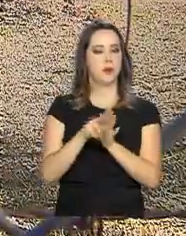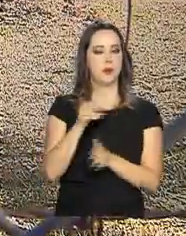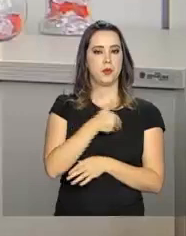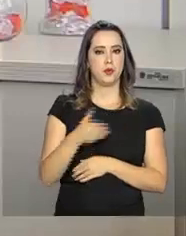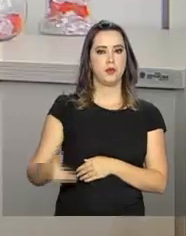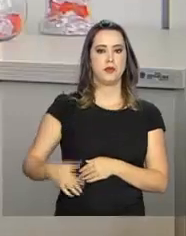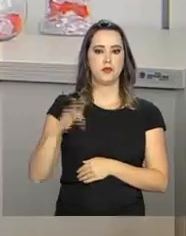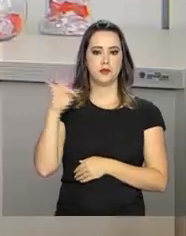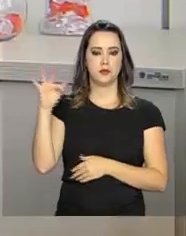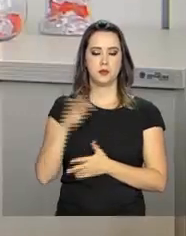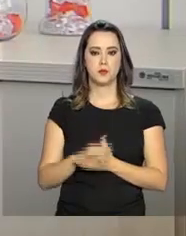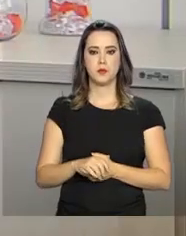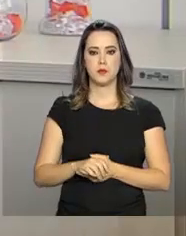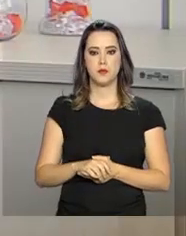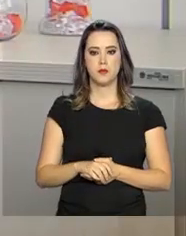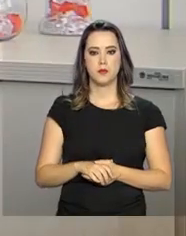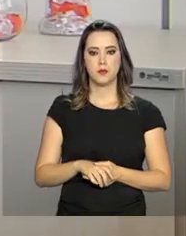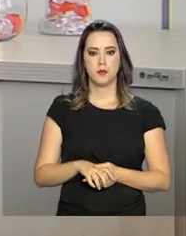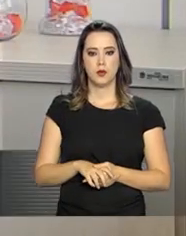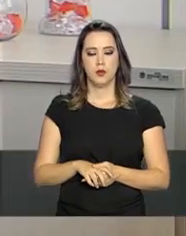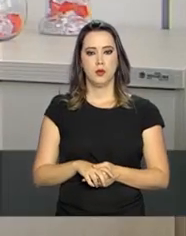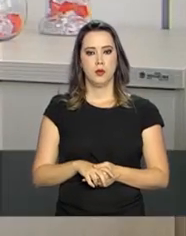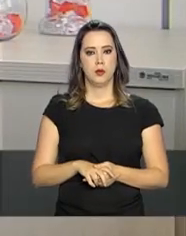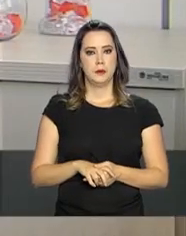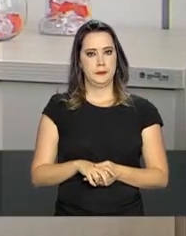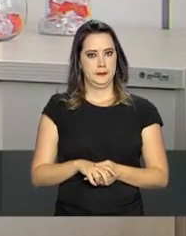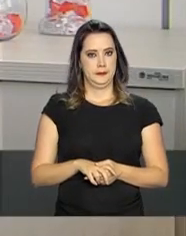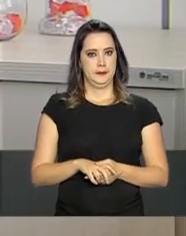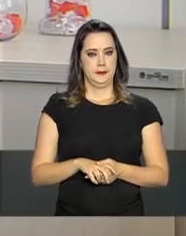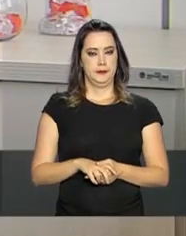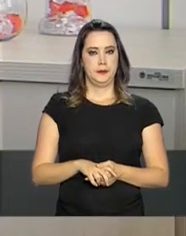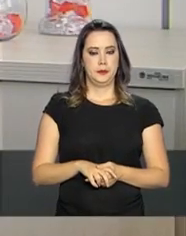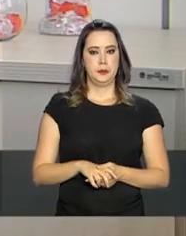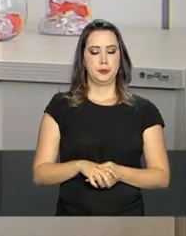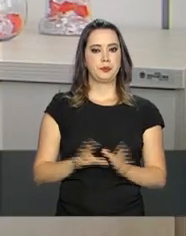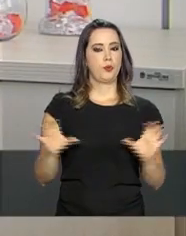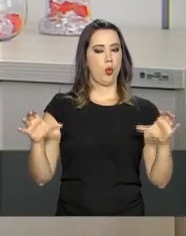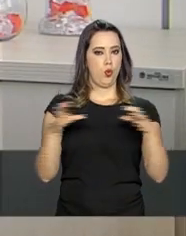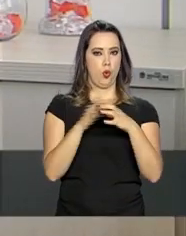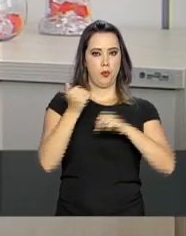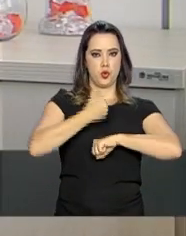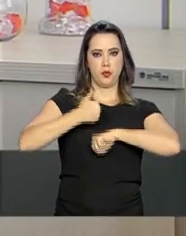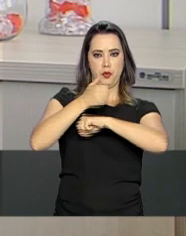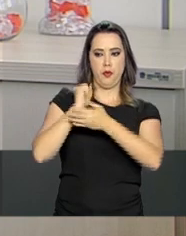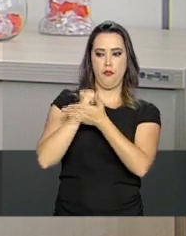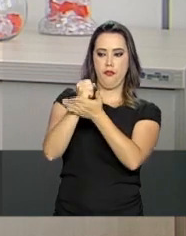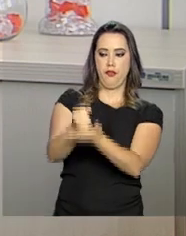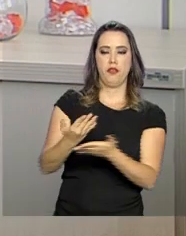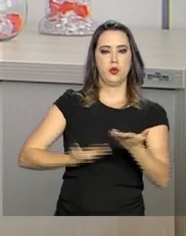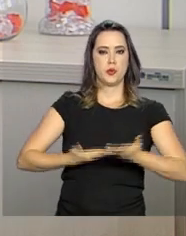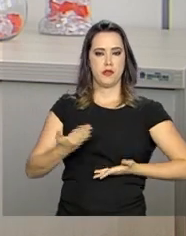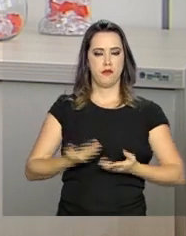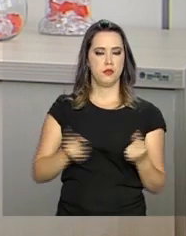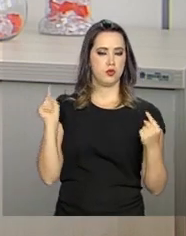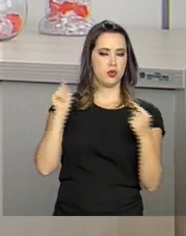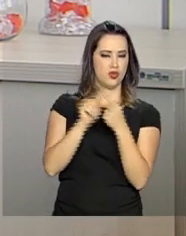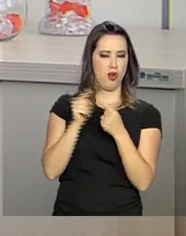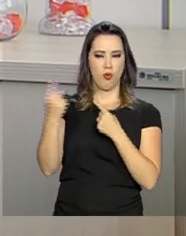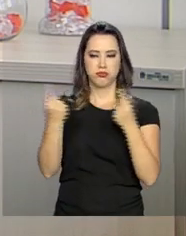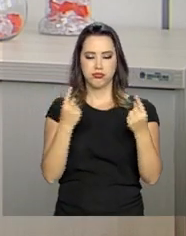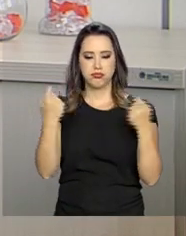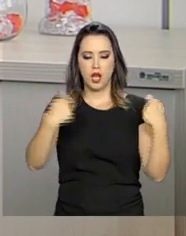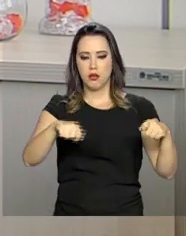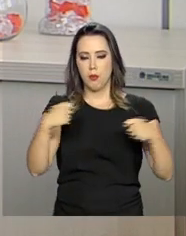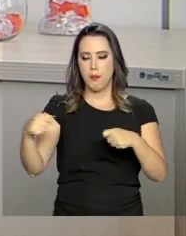federal. Nossas equipes, elas ofertam os serviços de acordo com a necessidade. E algumas